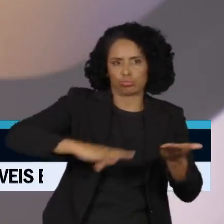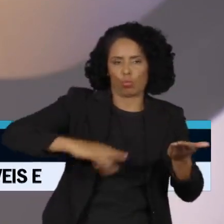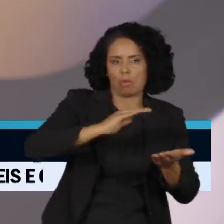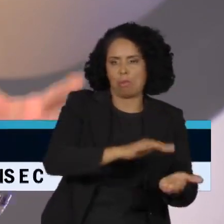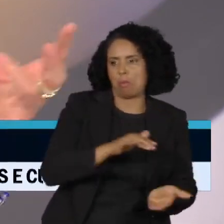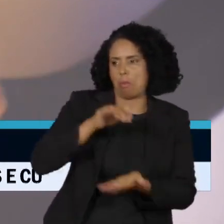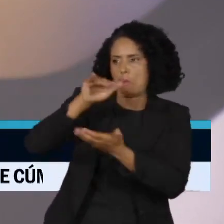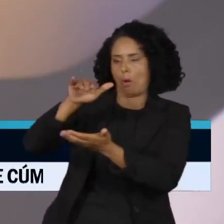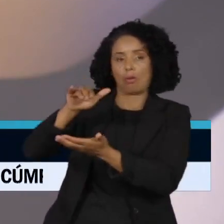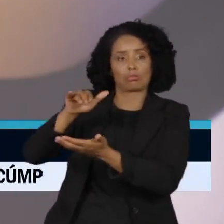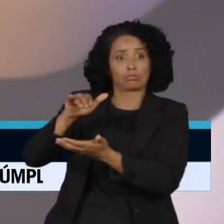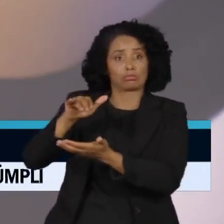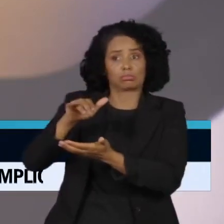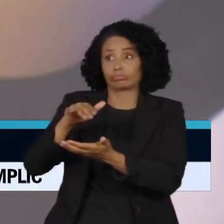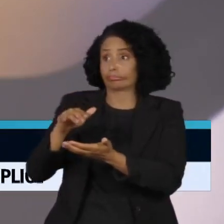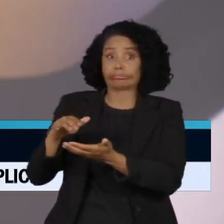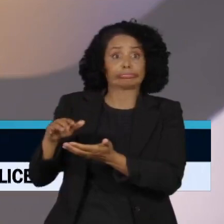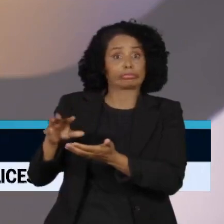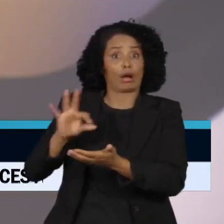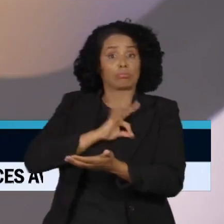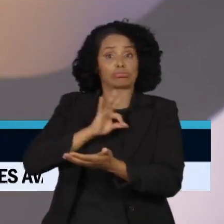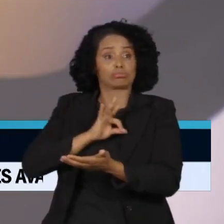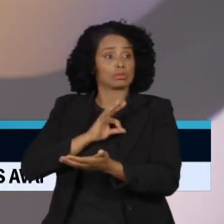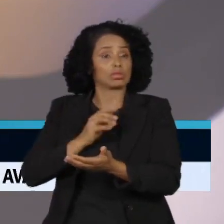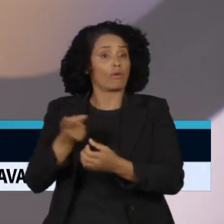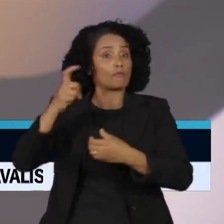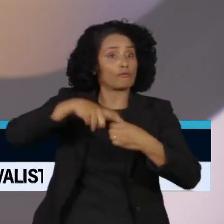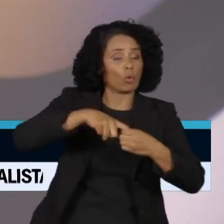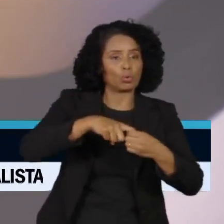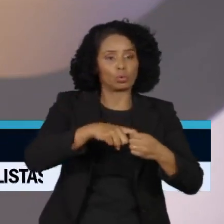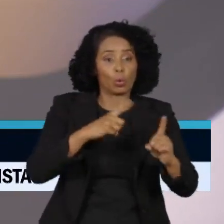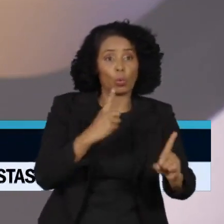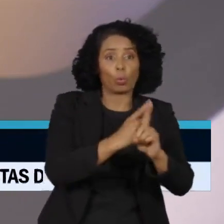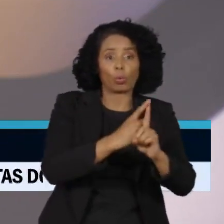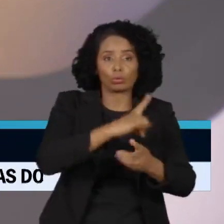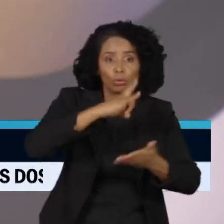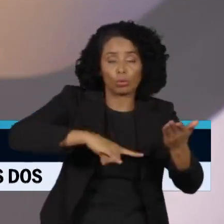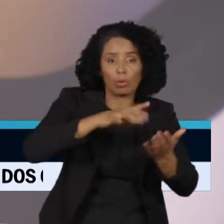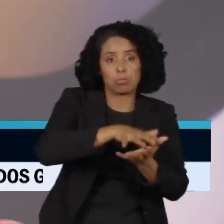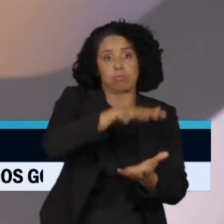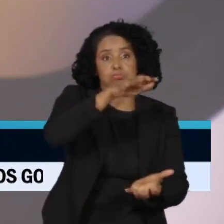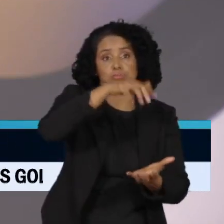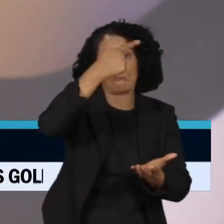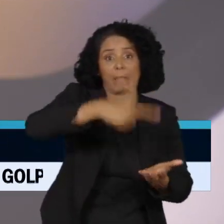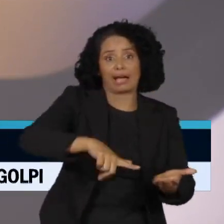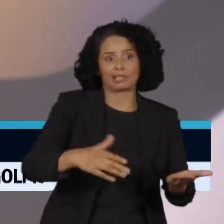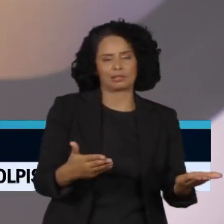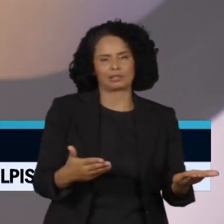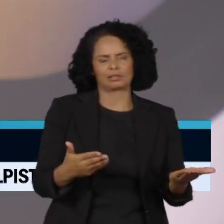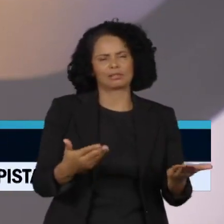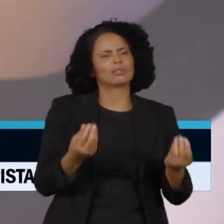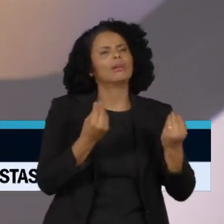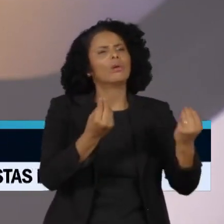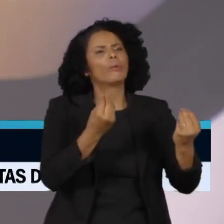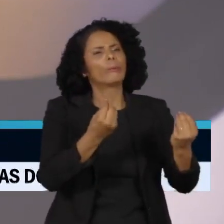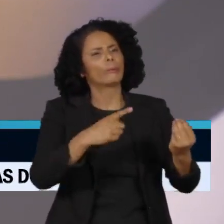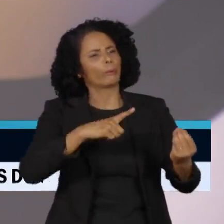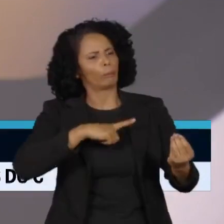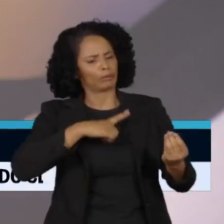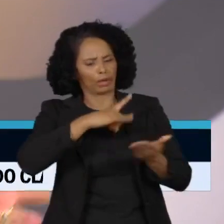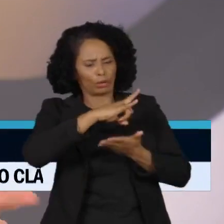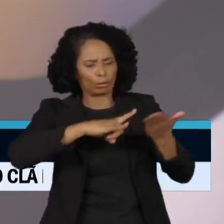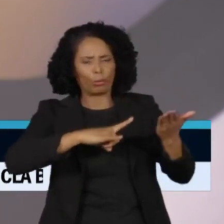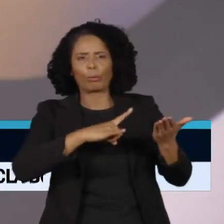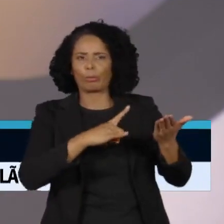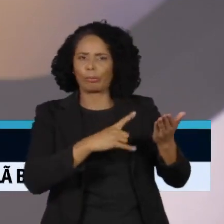o espírito da violação é a mesma. Você não deve guardar documentos oficiais sigilosos num local